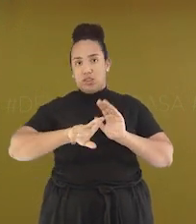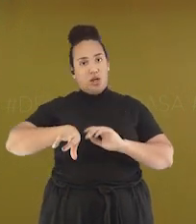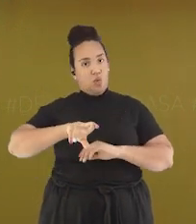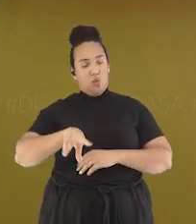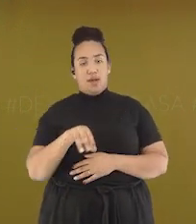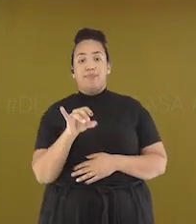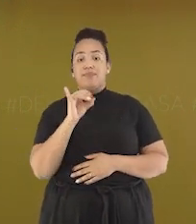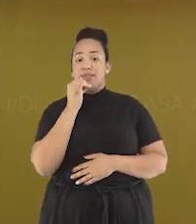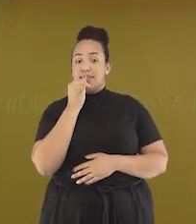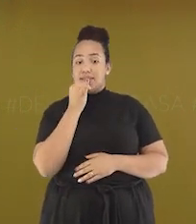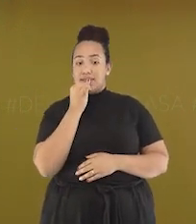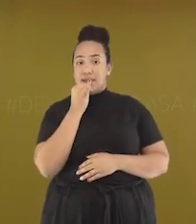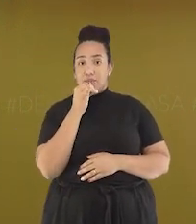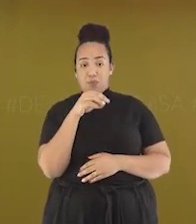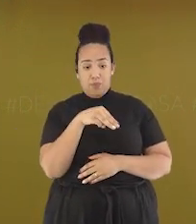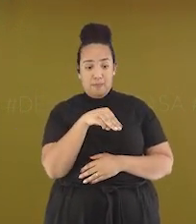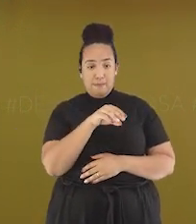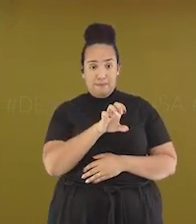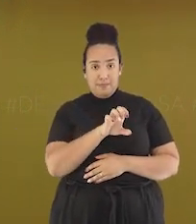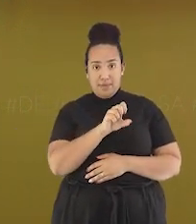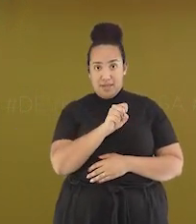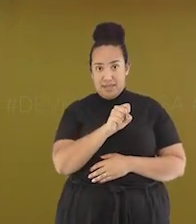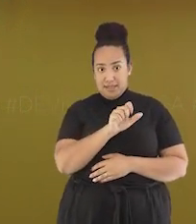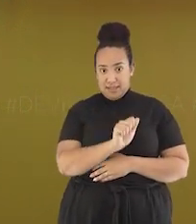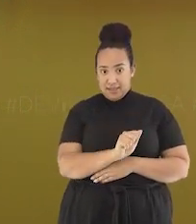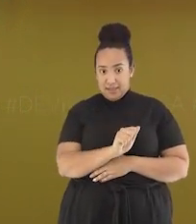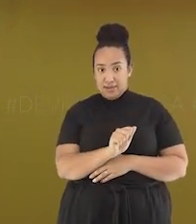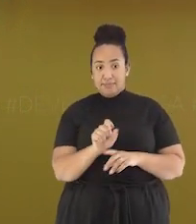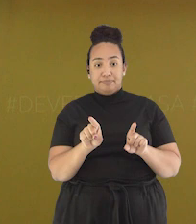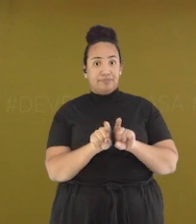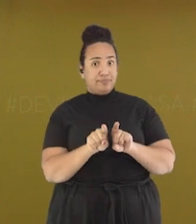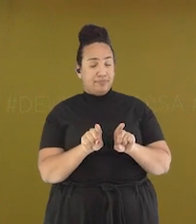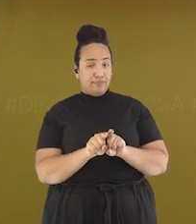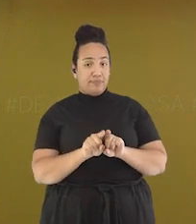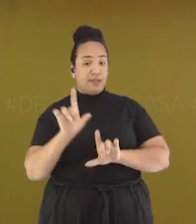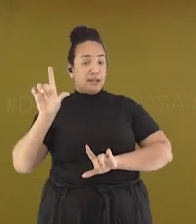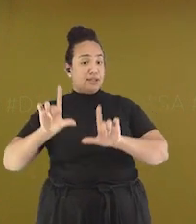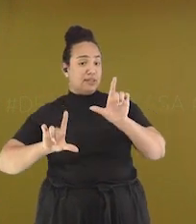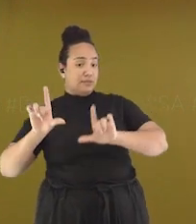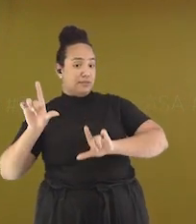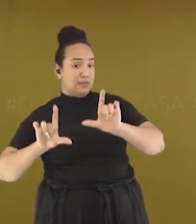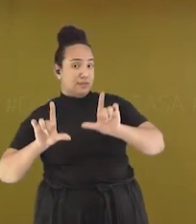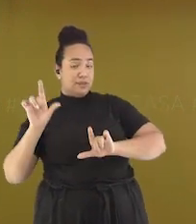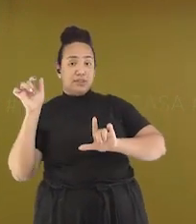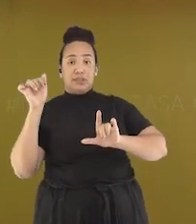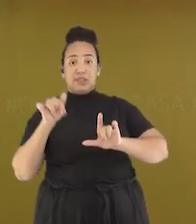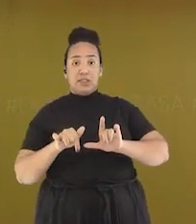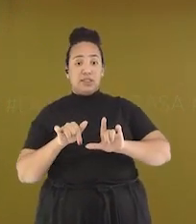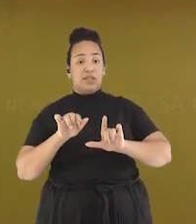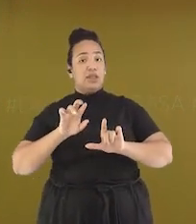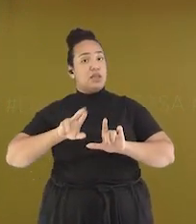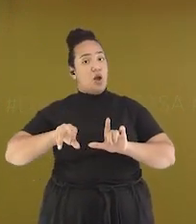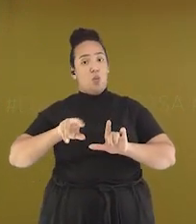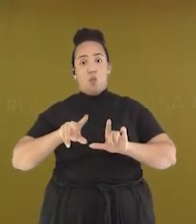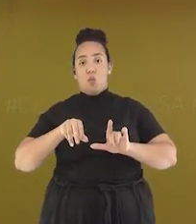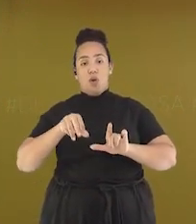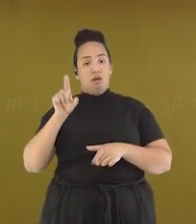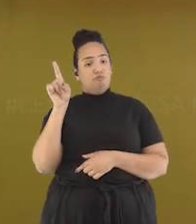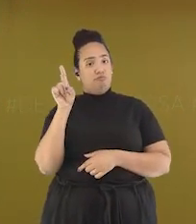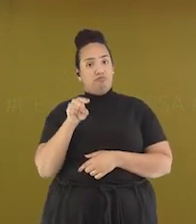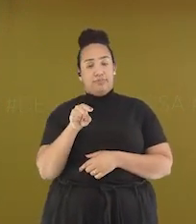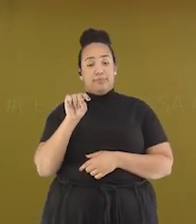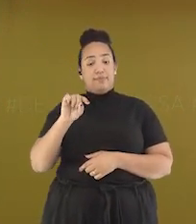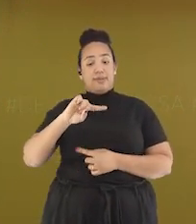televisão não são acentuadas. O til da palavra televisão não é um acento. O